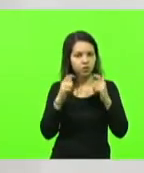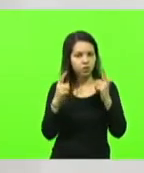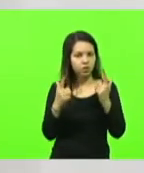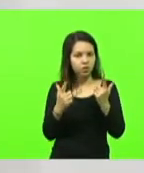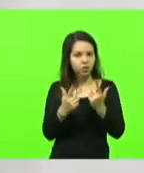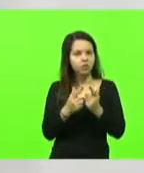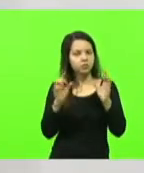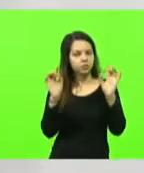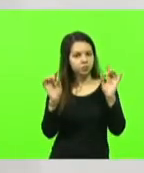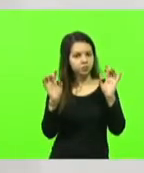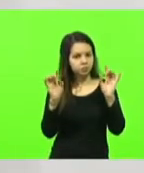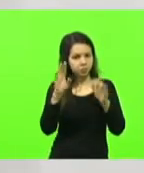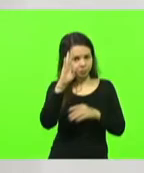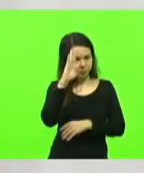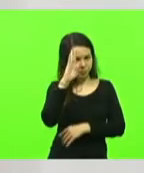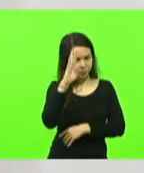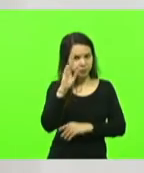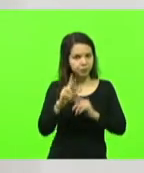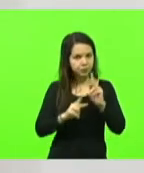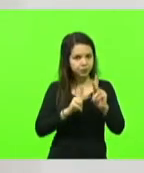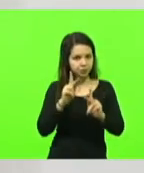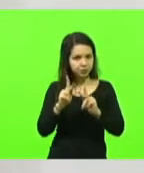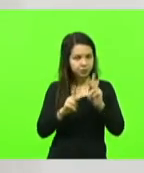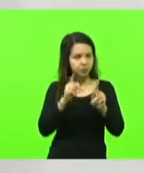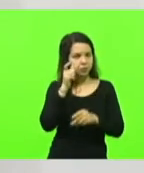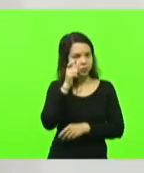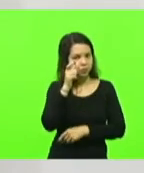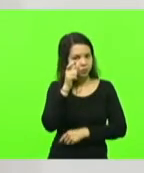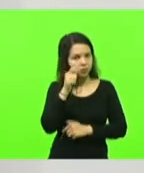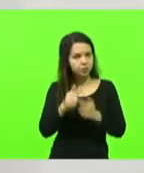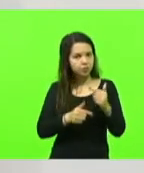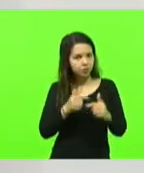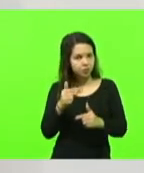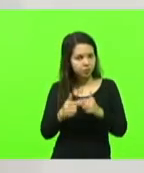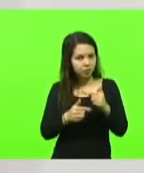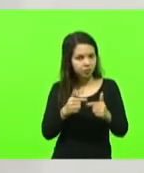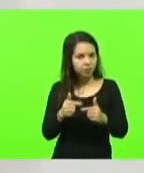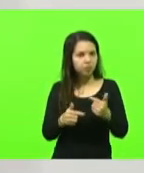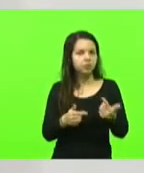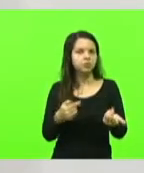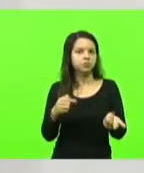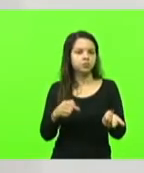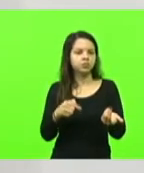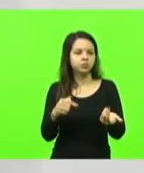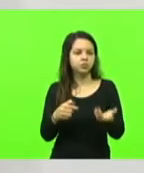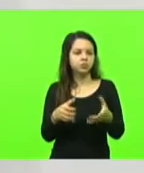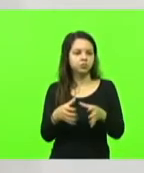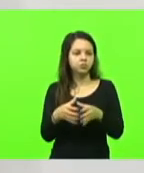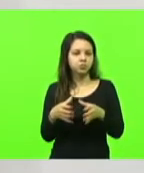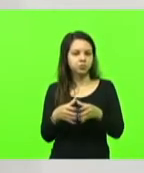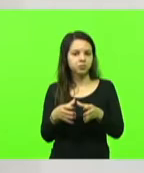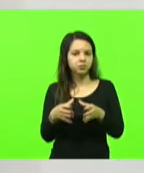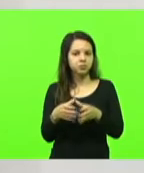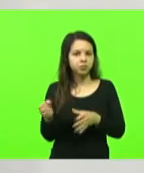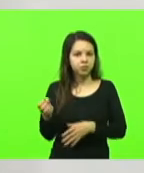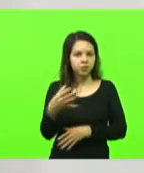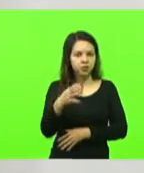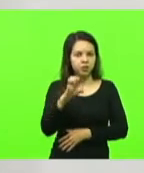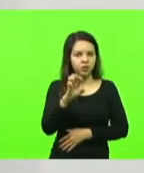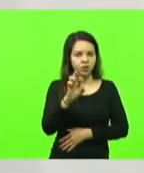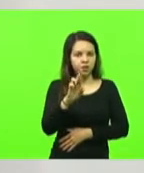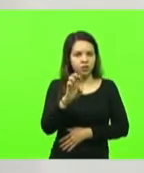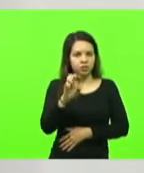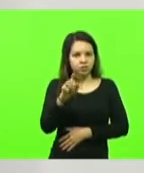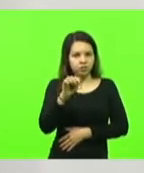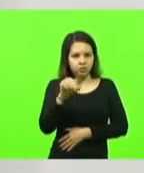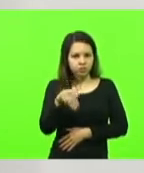especial a população que acompanha o nosso trabalho, temos aqui a presença do time de Nova Erechim, secretário da Assistência